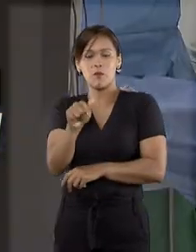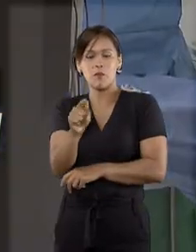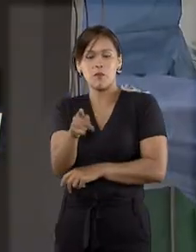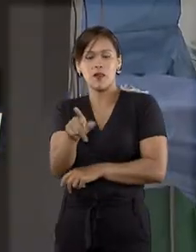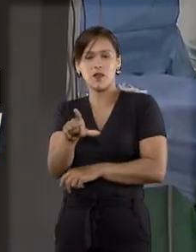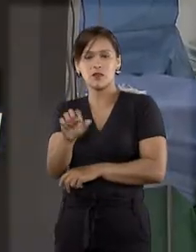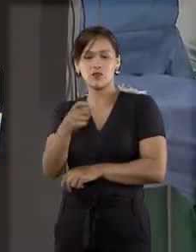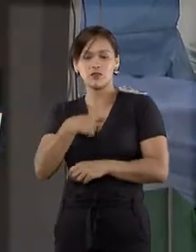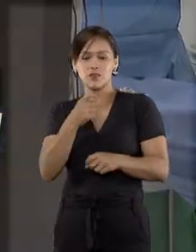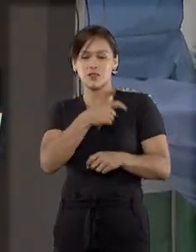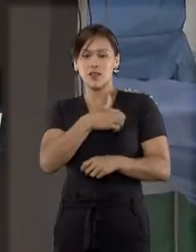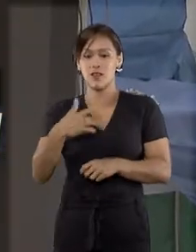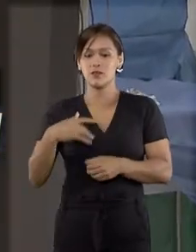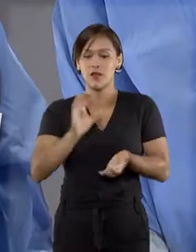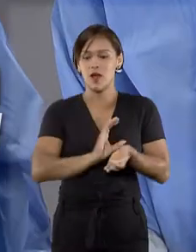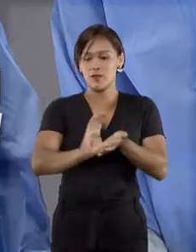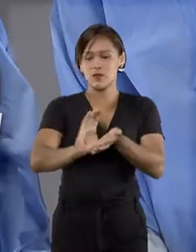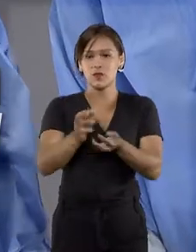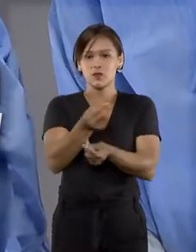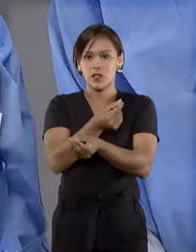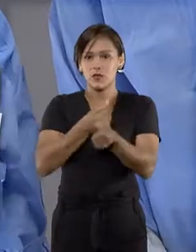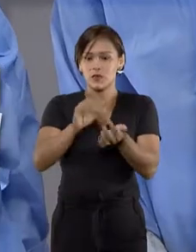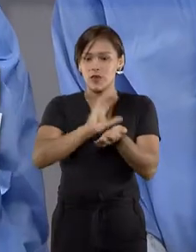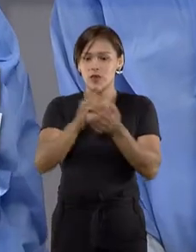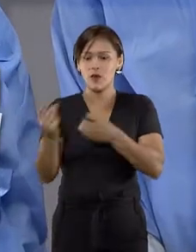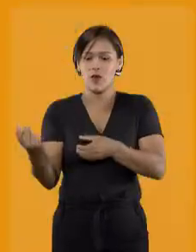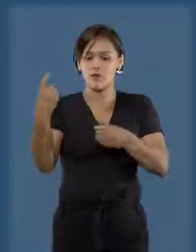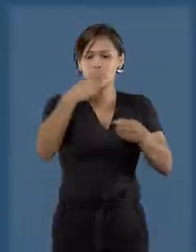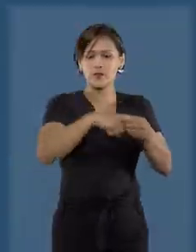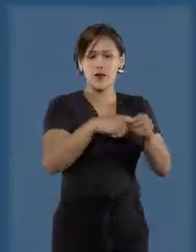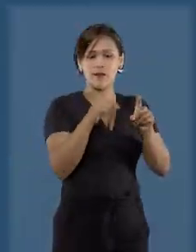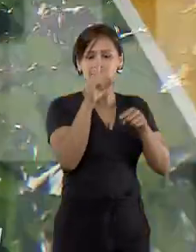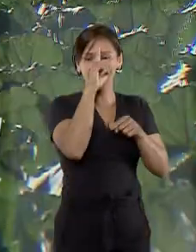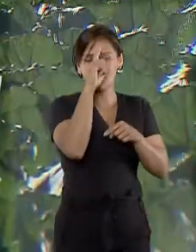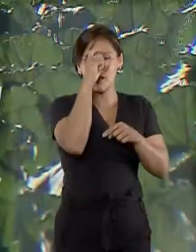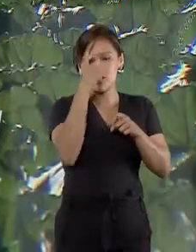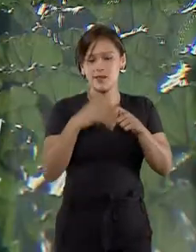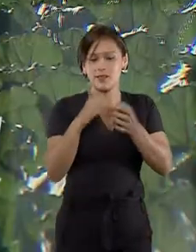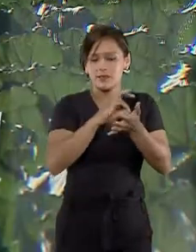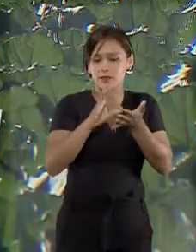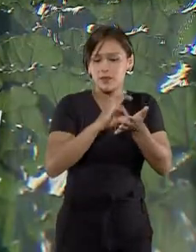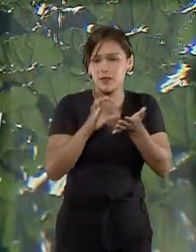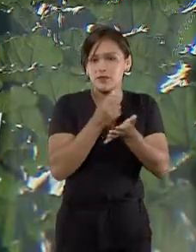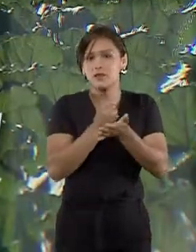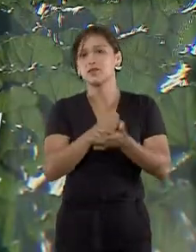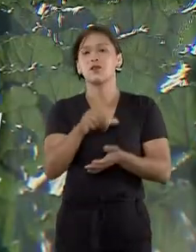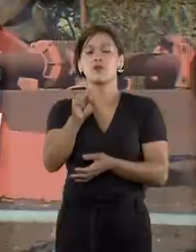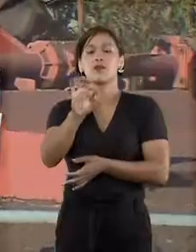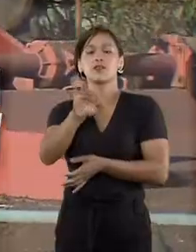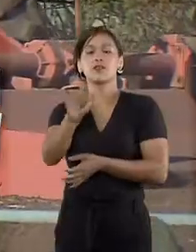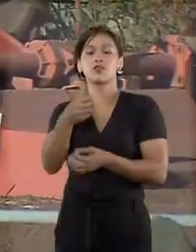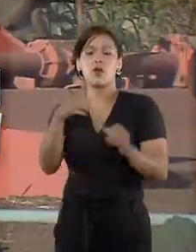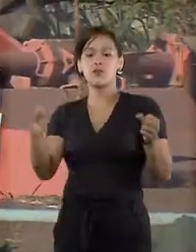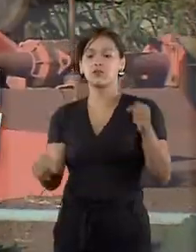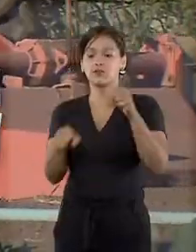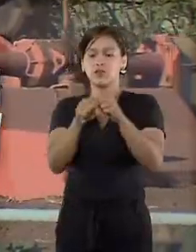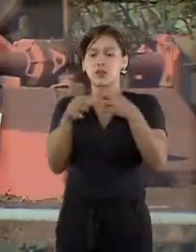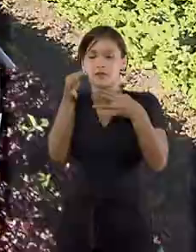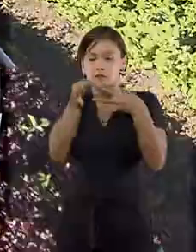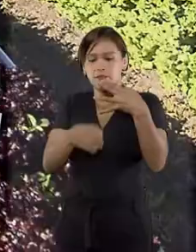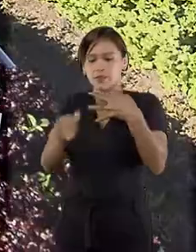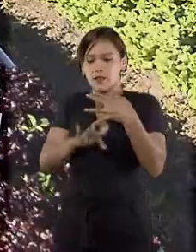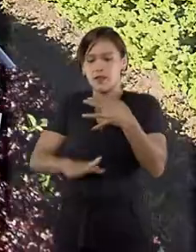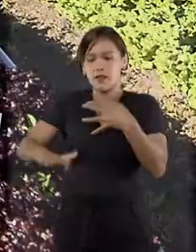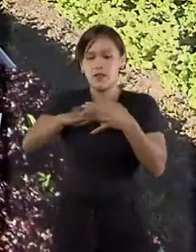saúde a reembolsar despesas fora da rede credenciada. STJ consolida jurisprudência sobre